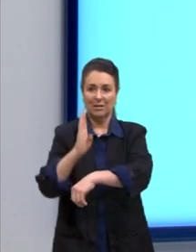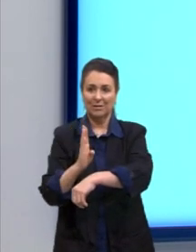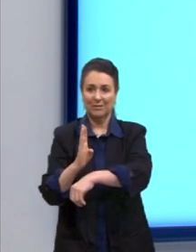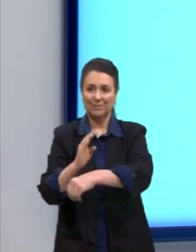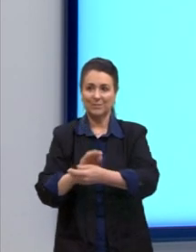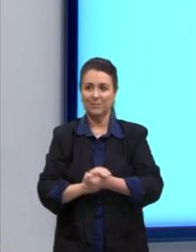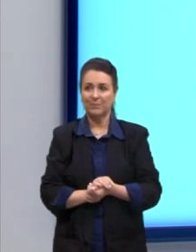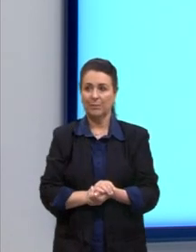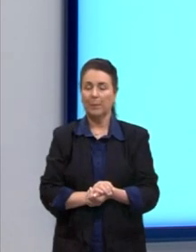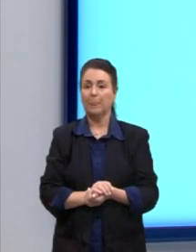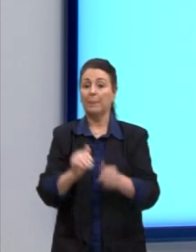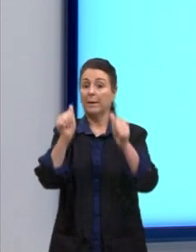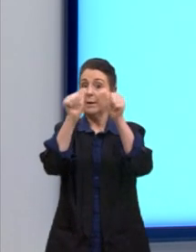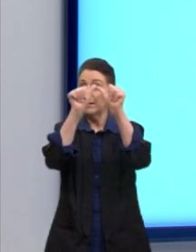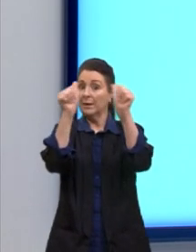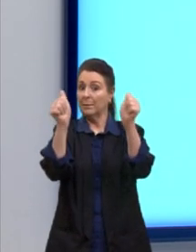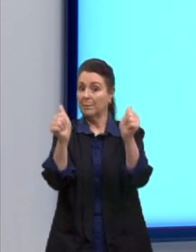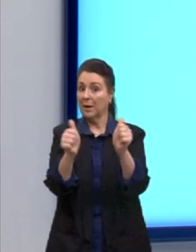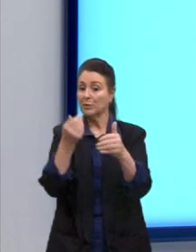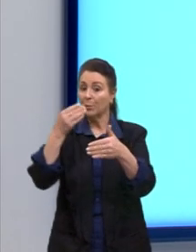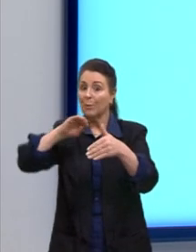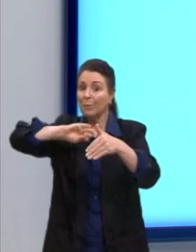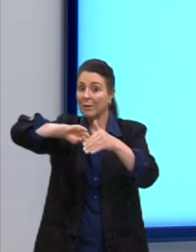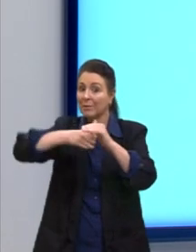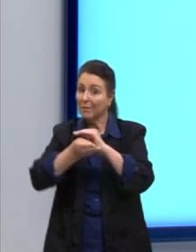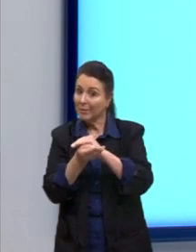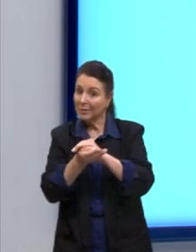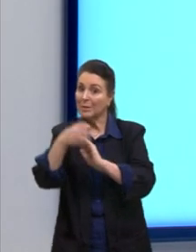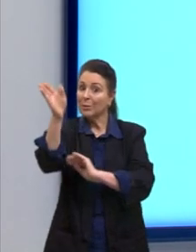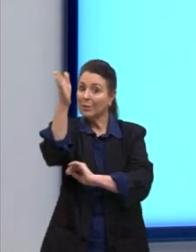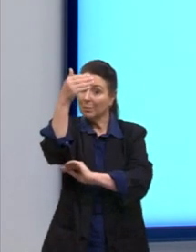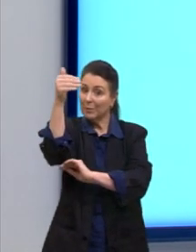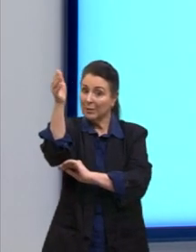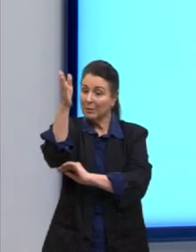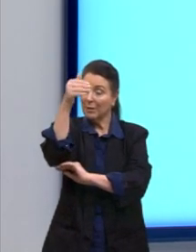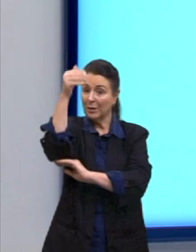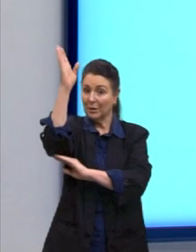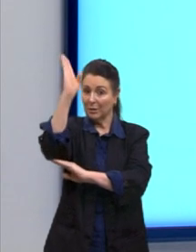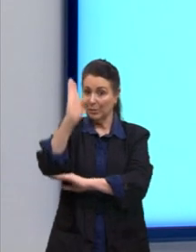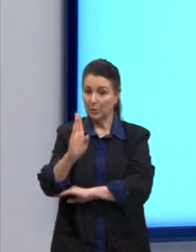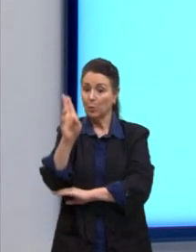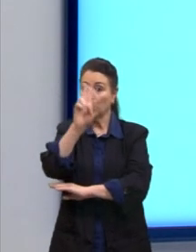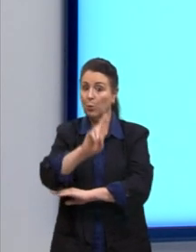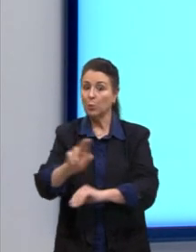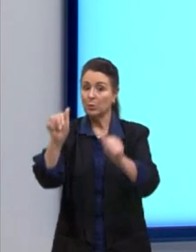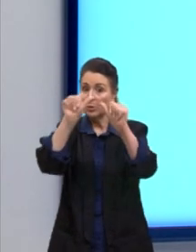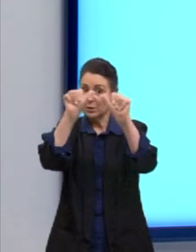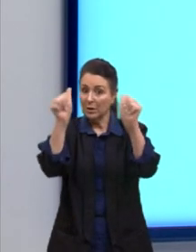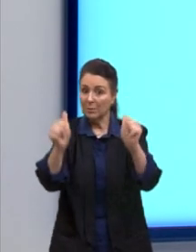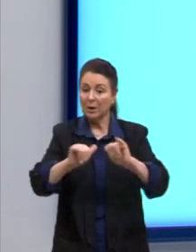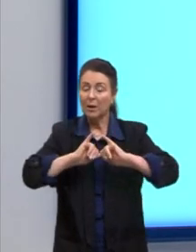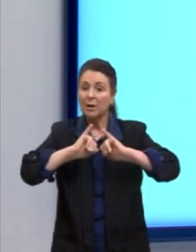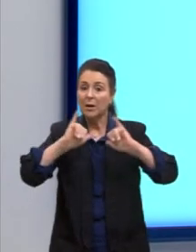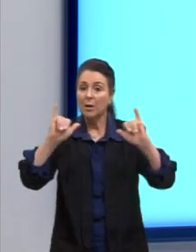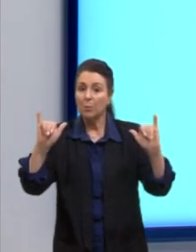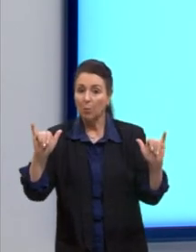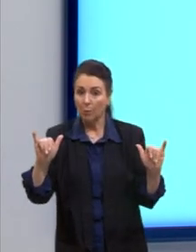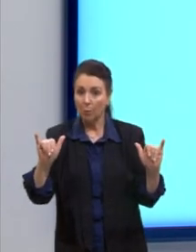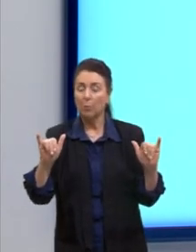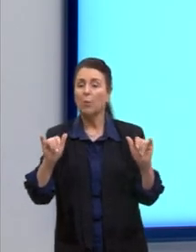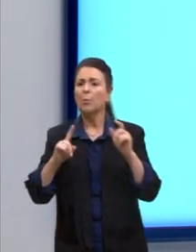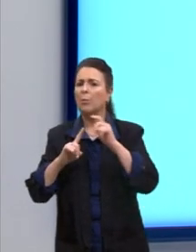A figura ali é uma adaptação da bandeira nacional. O uso dessa imagem no anúncio tem como principal